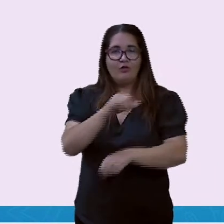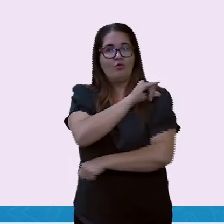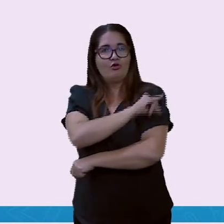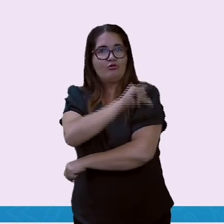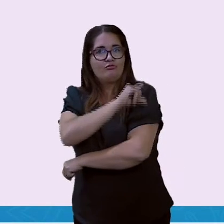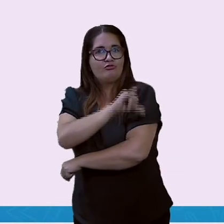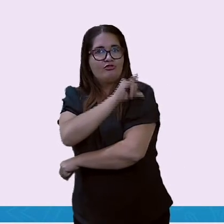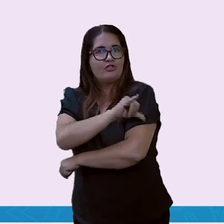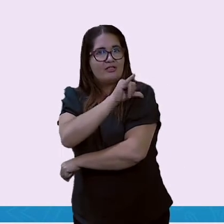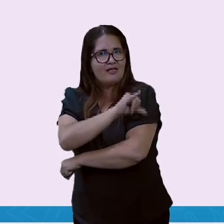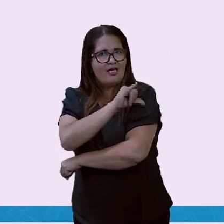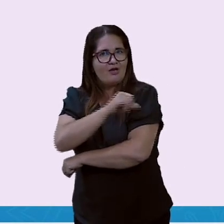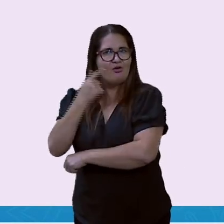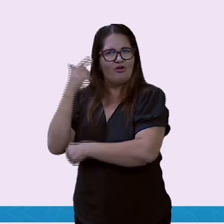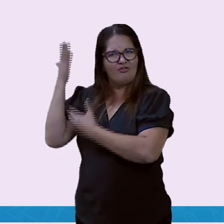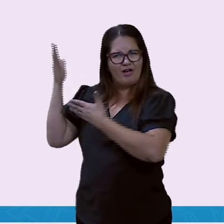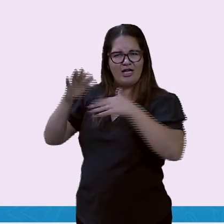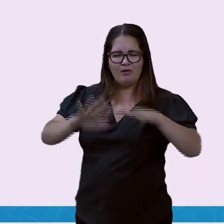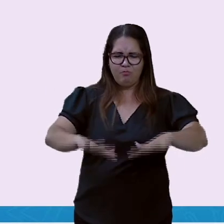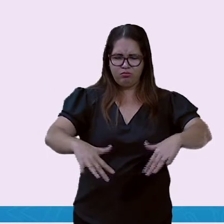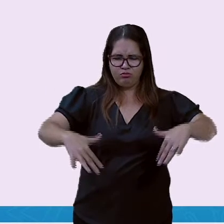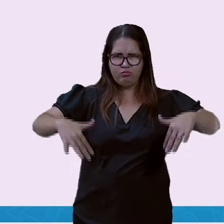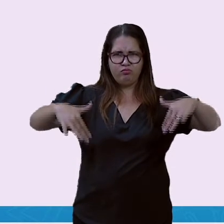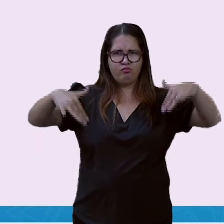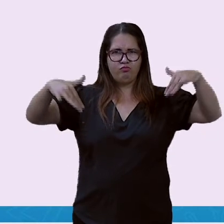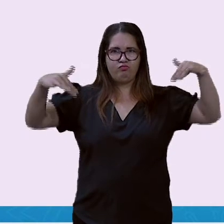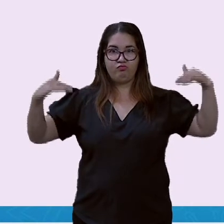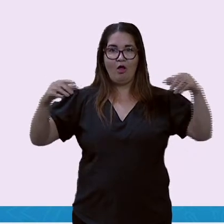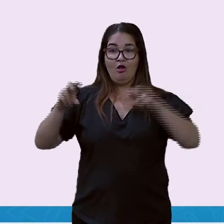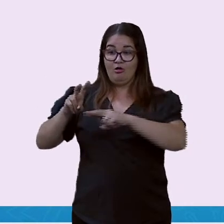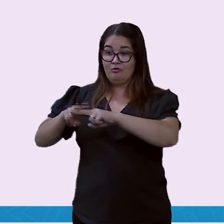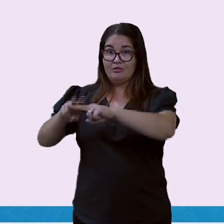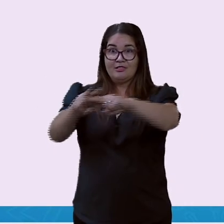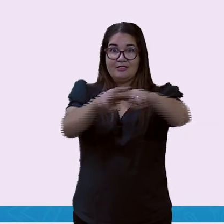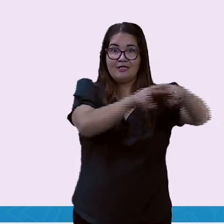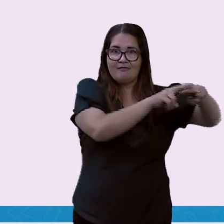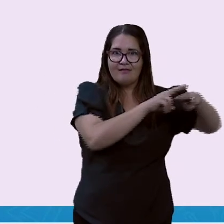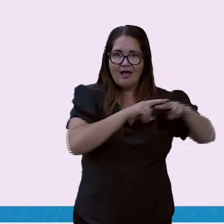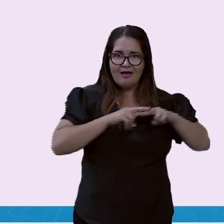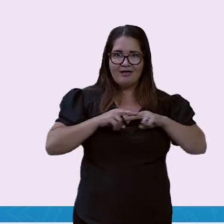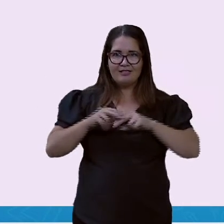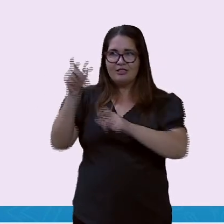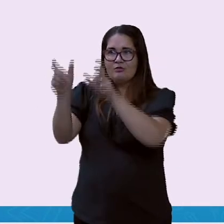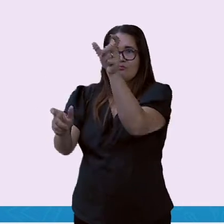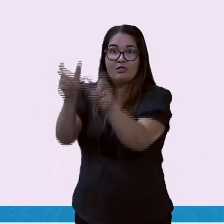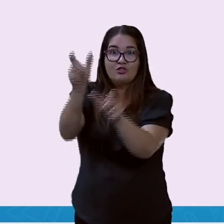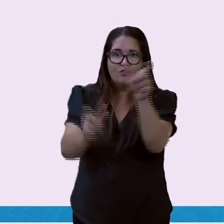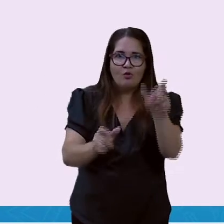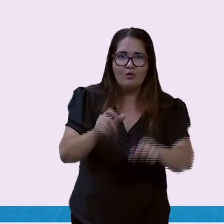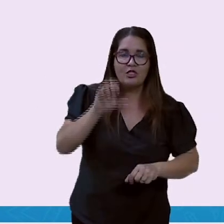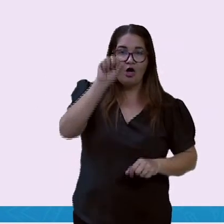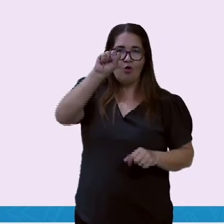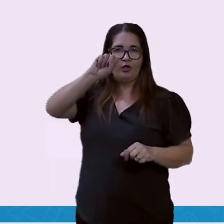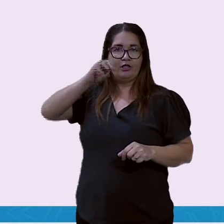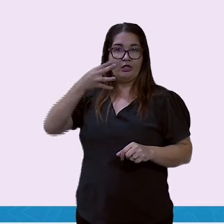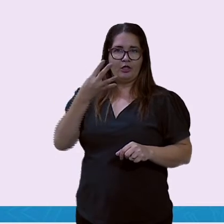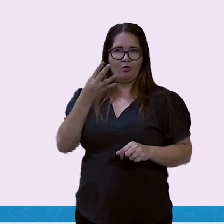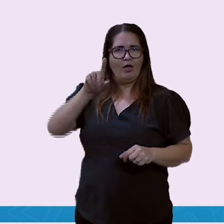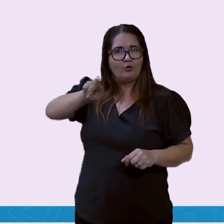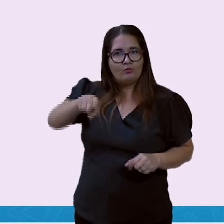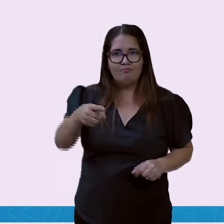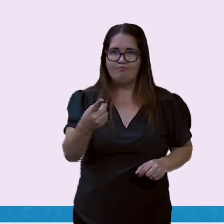Maracanã que cabe aí 84 mil espectadores. Esse é o famoso